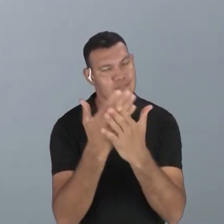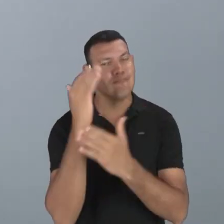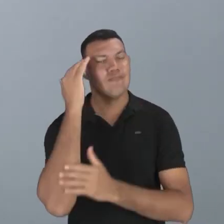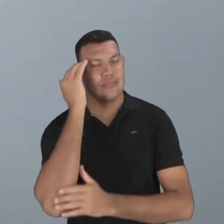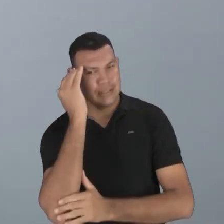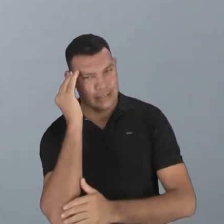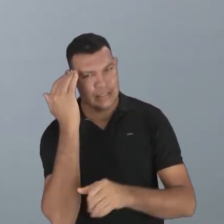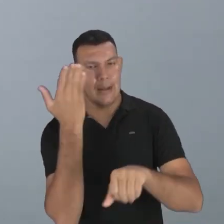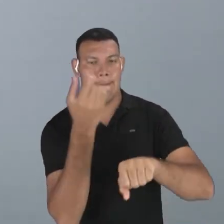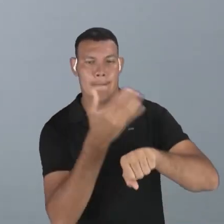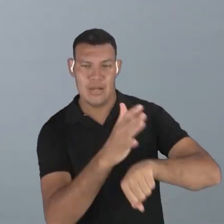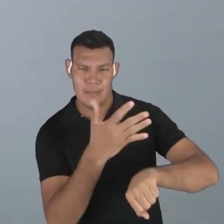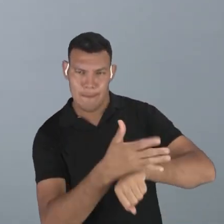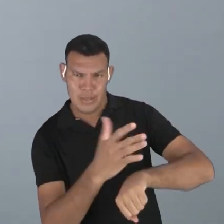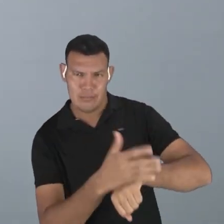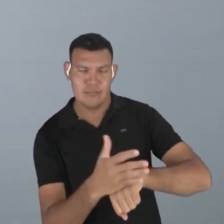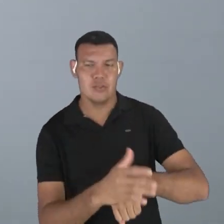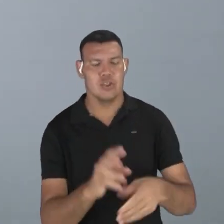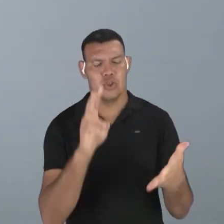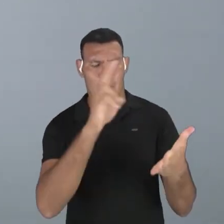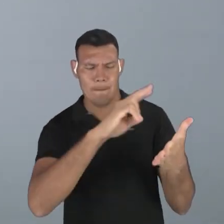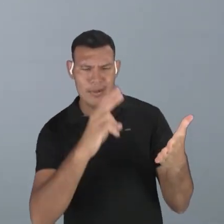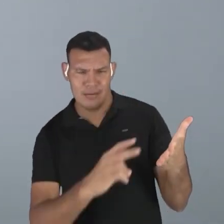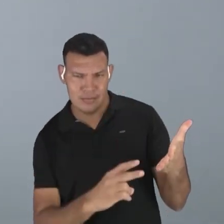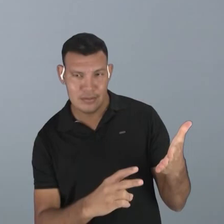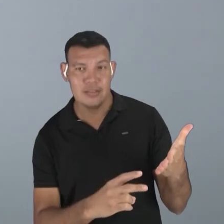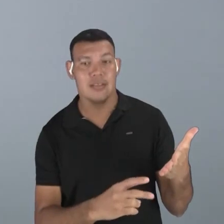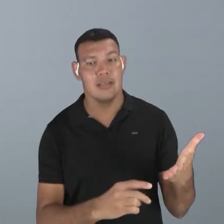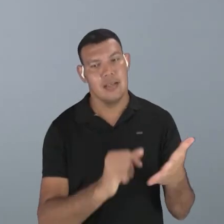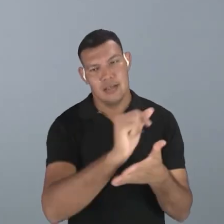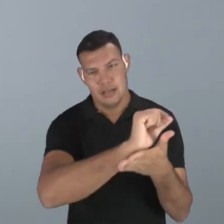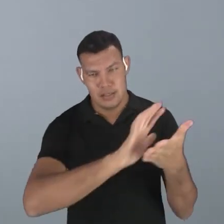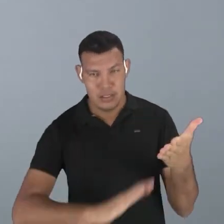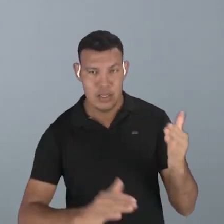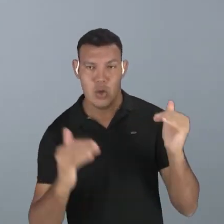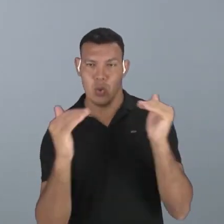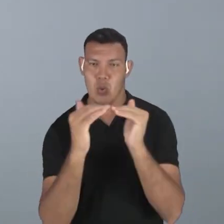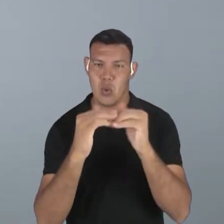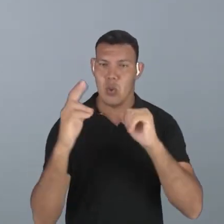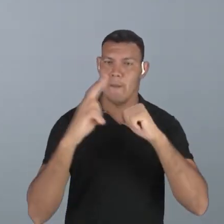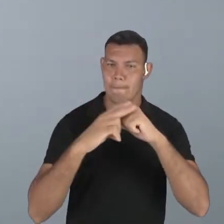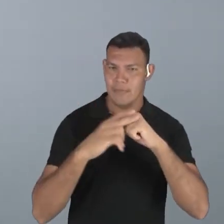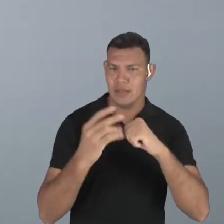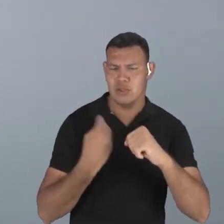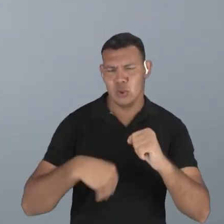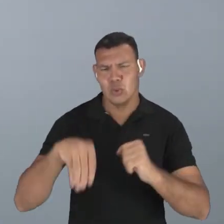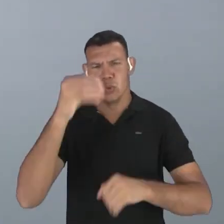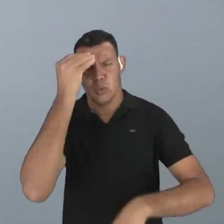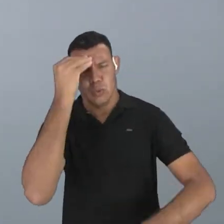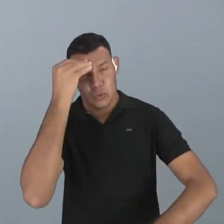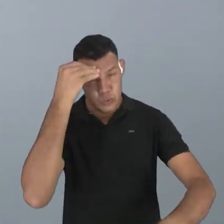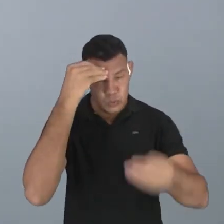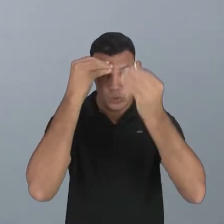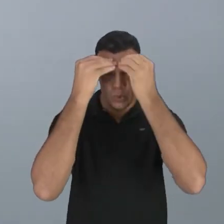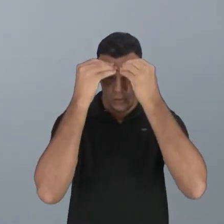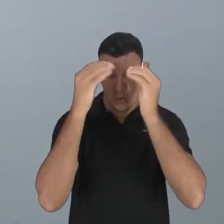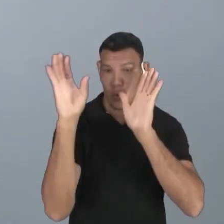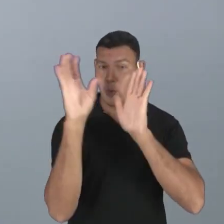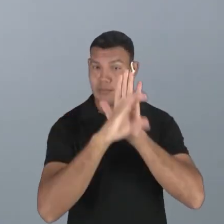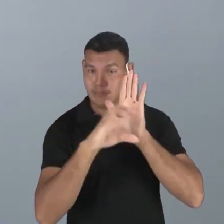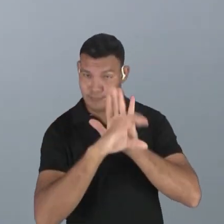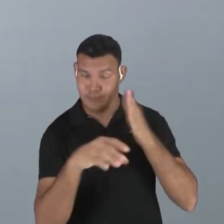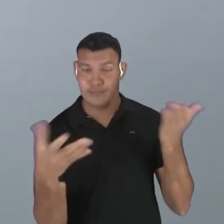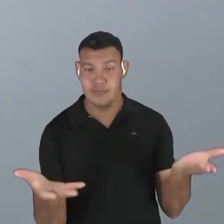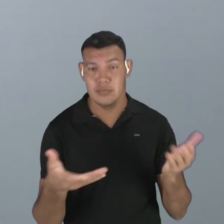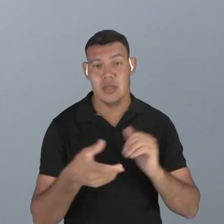Exercitem, pratiquem exercícios sobre concordância verbal para você poder internalizar esse conteúdo. E